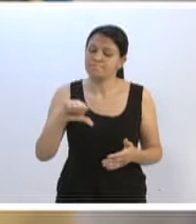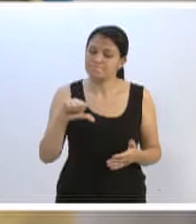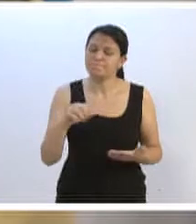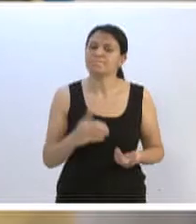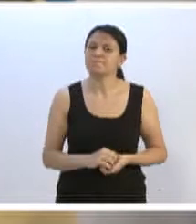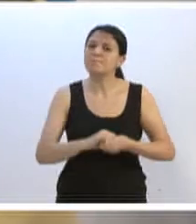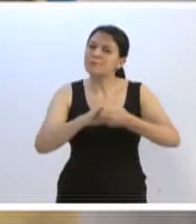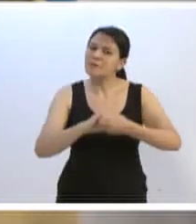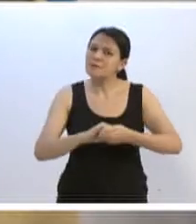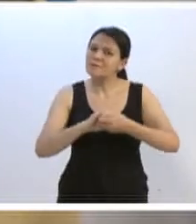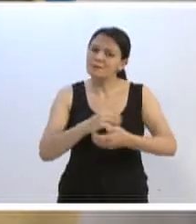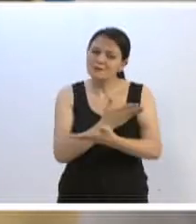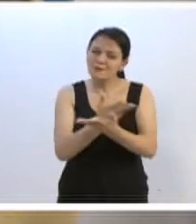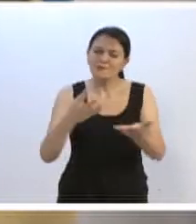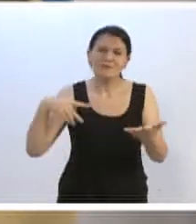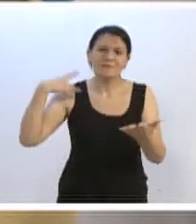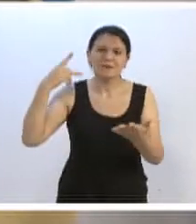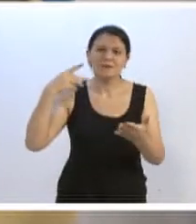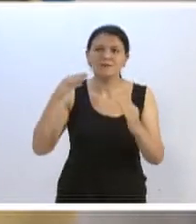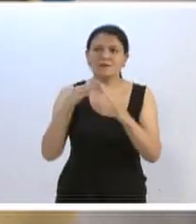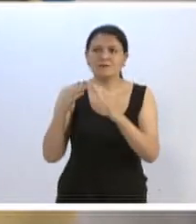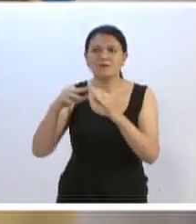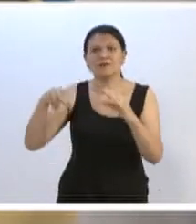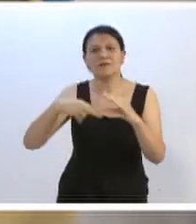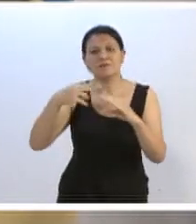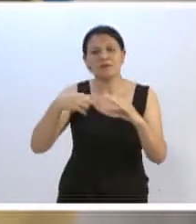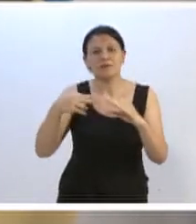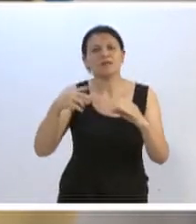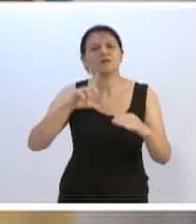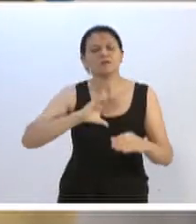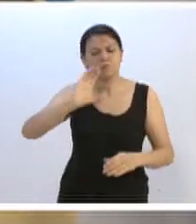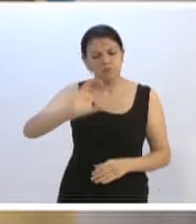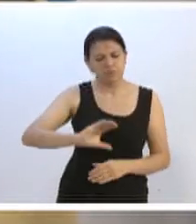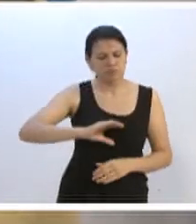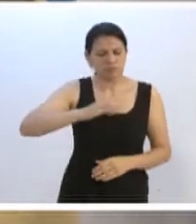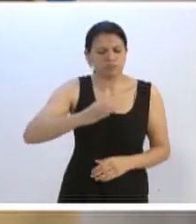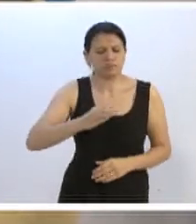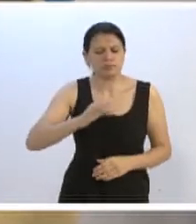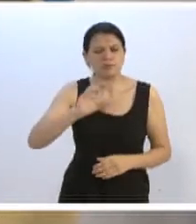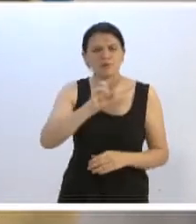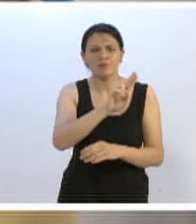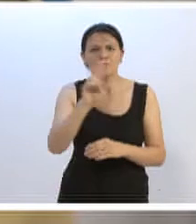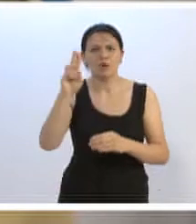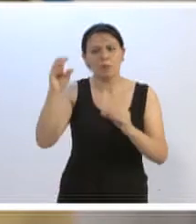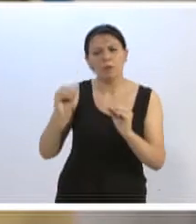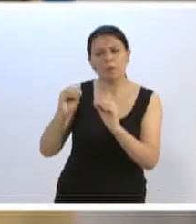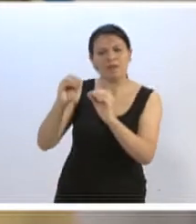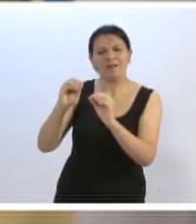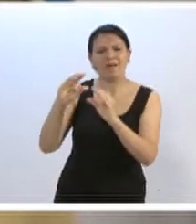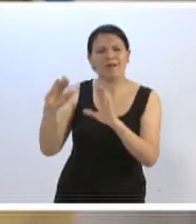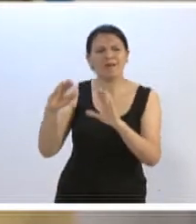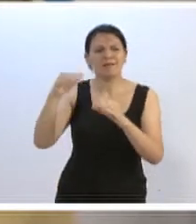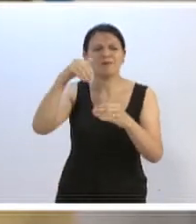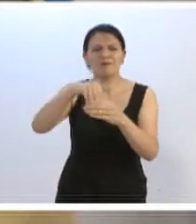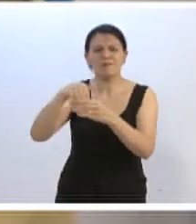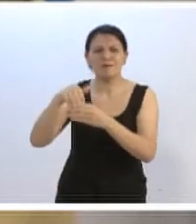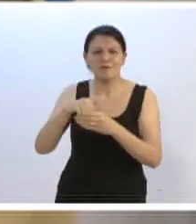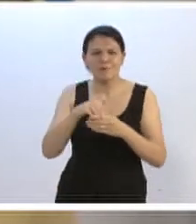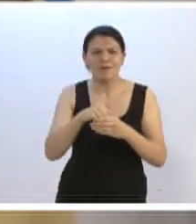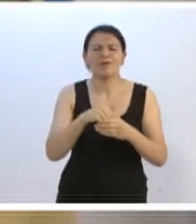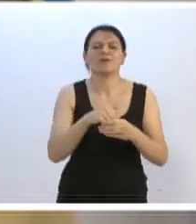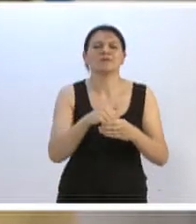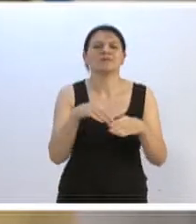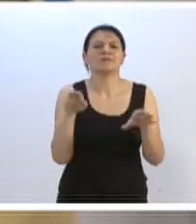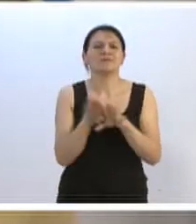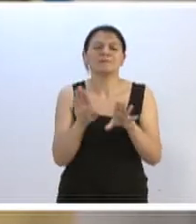todos os demais colegas vereadores aqui desta casa, que também tiveram a coragem de colocar seus nomes à disposição das urnas, onde